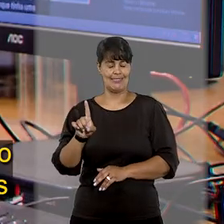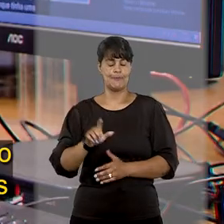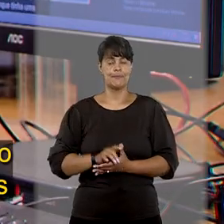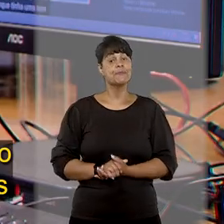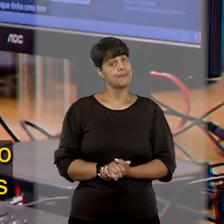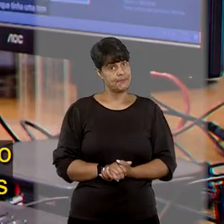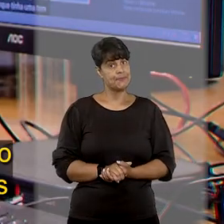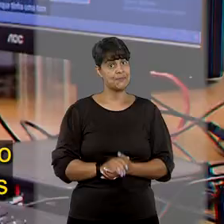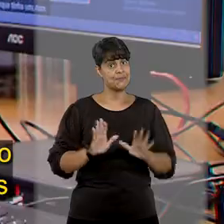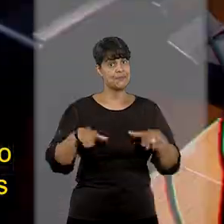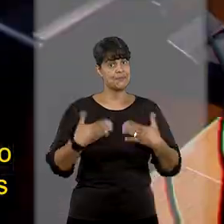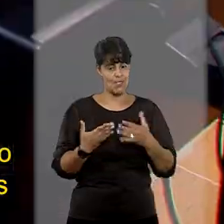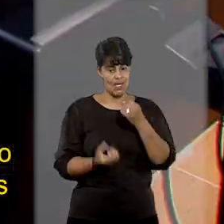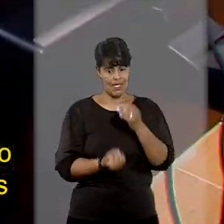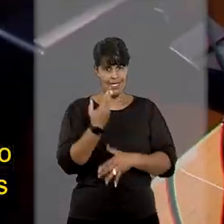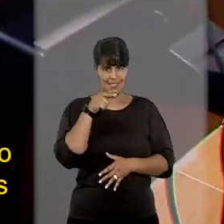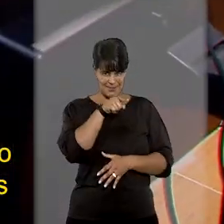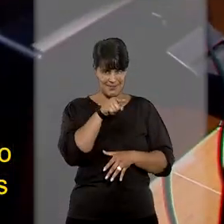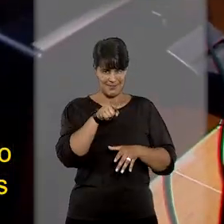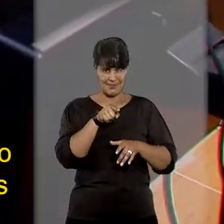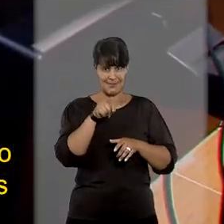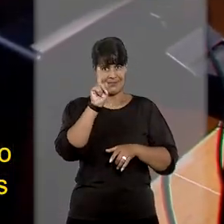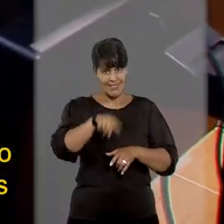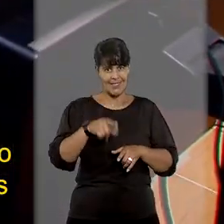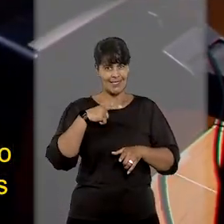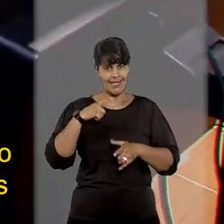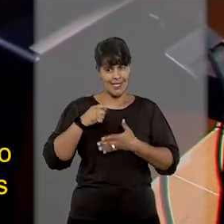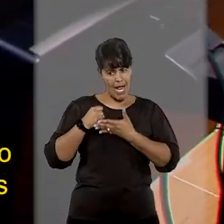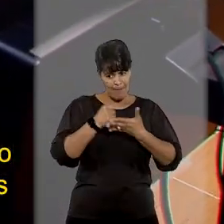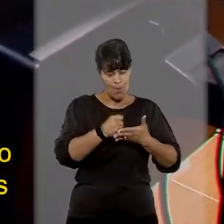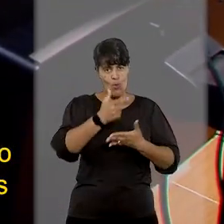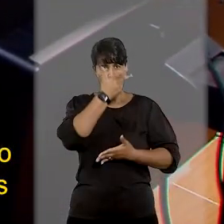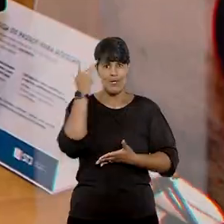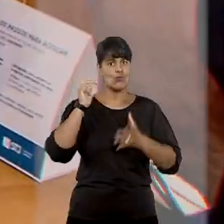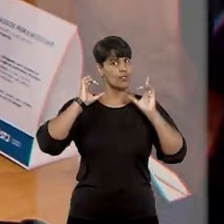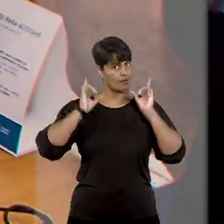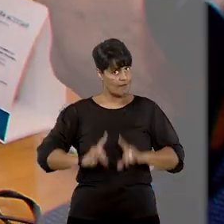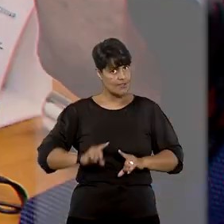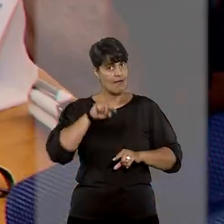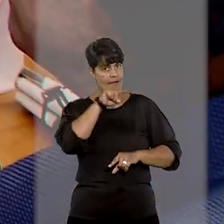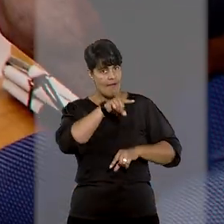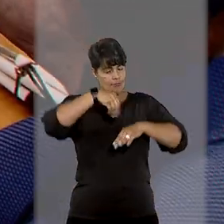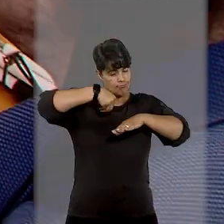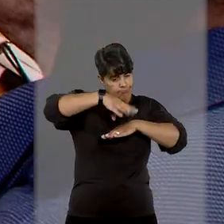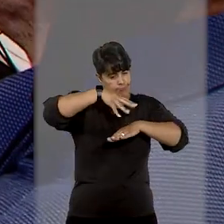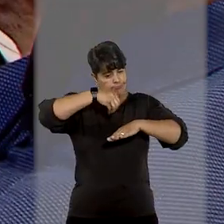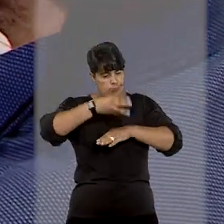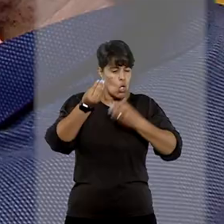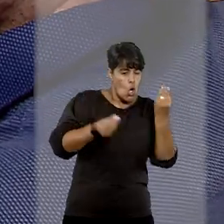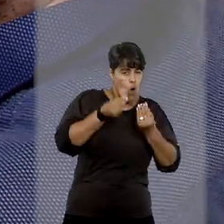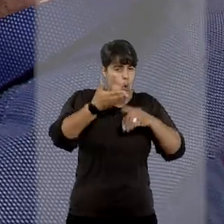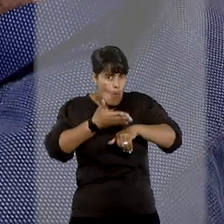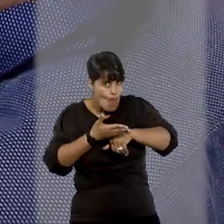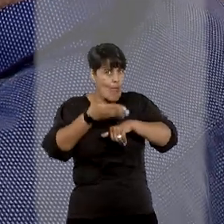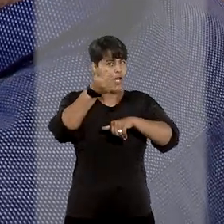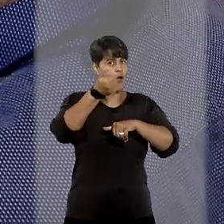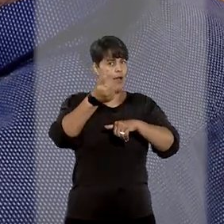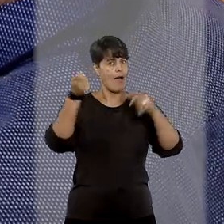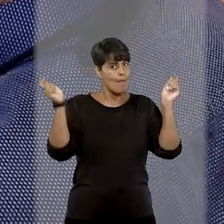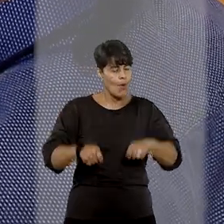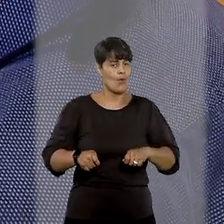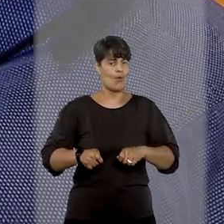sala contou com a participação de pessoas com deficiência, que fizeram testes e deram sugestões para o melhor